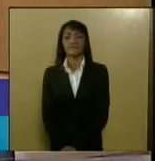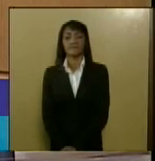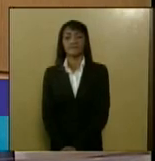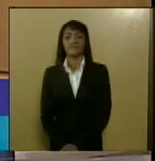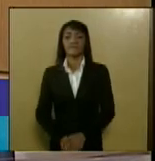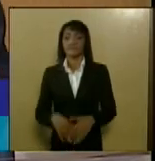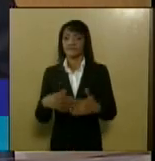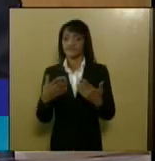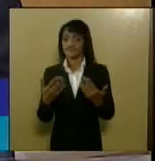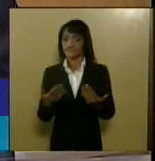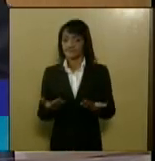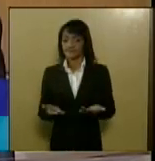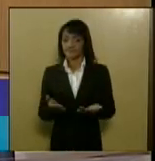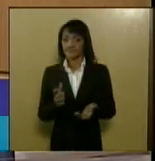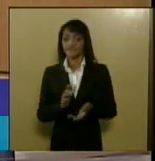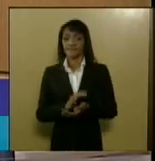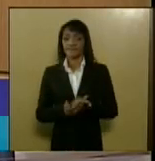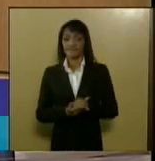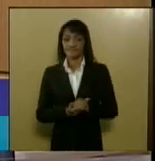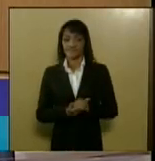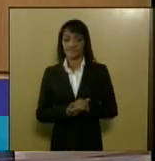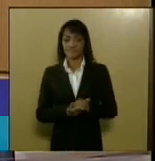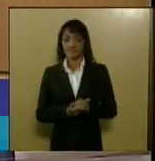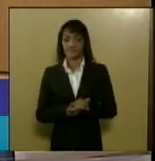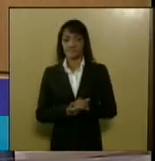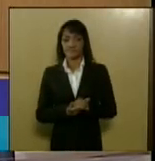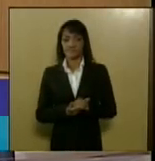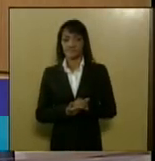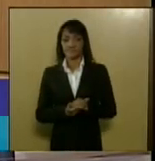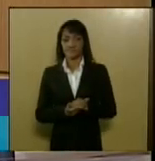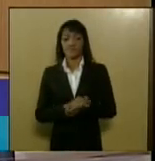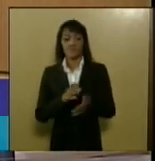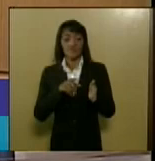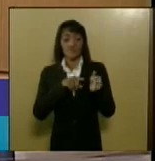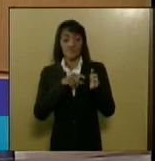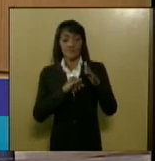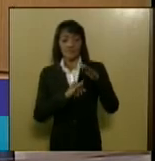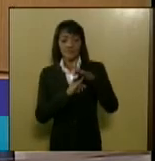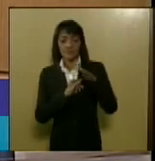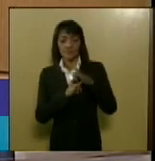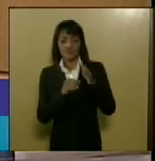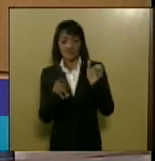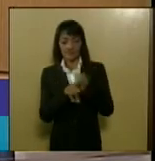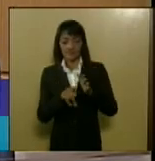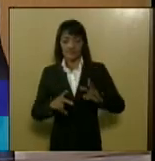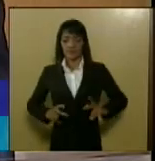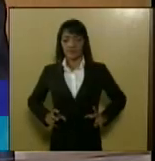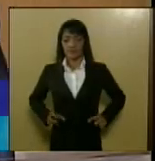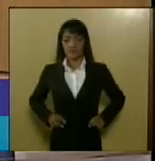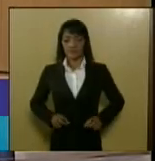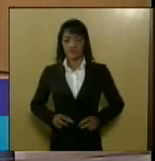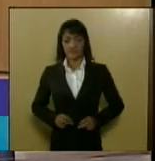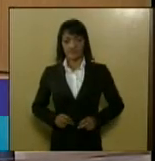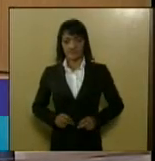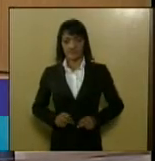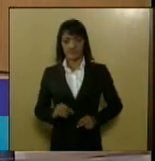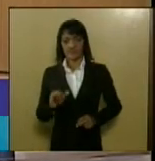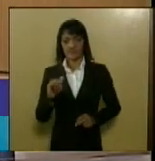então segundo o Instituto de Câncer o Instituto Nacional do Câncer o INCA